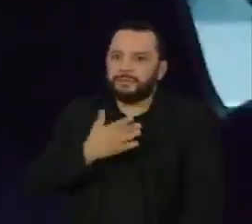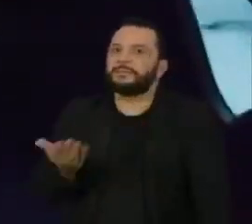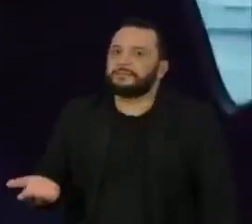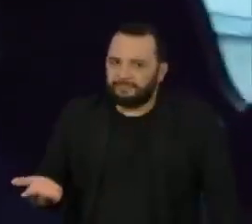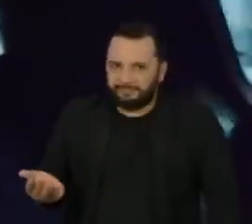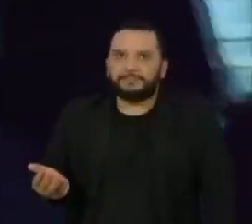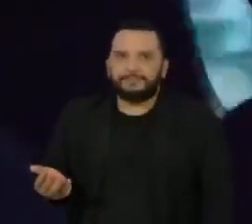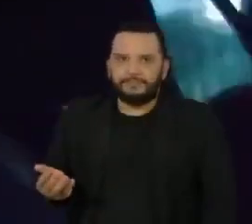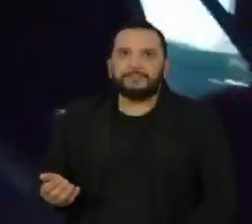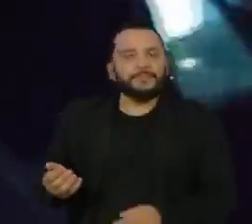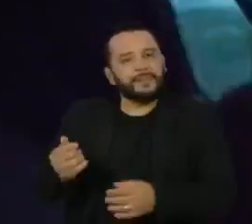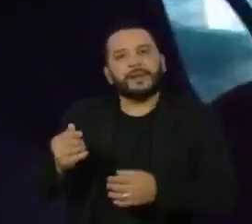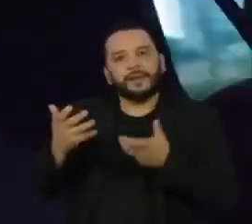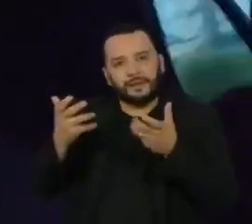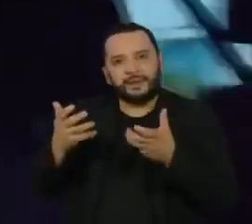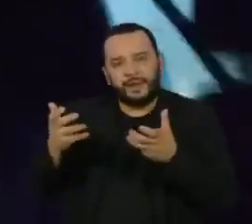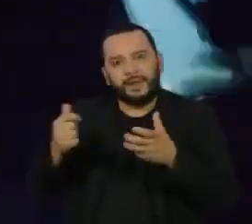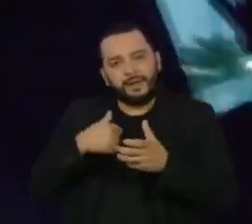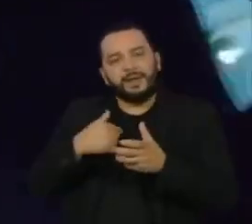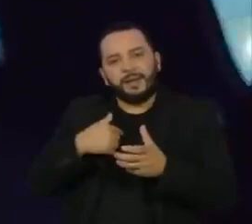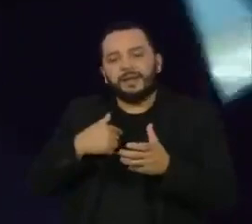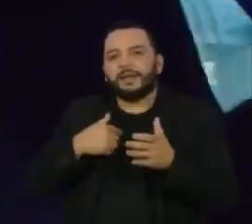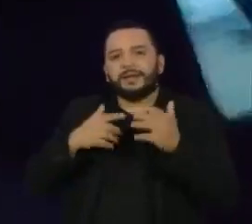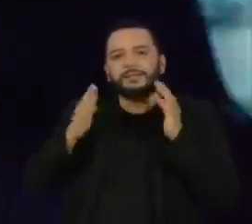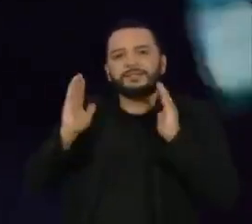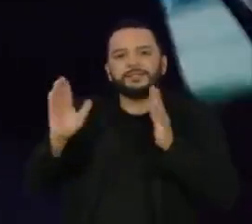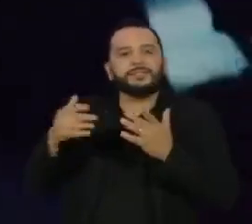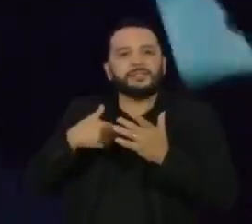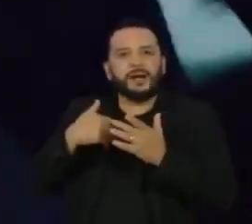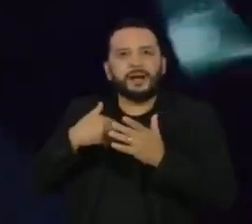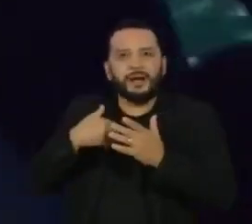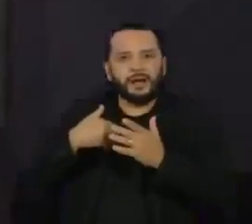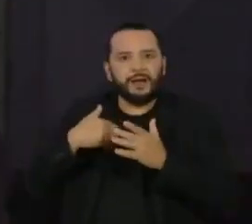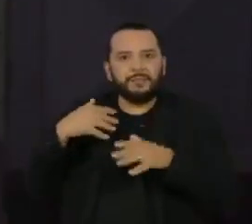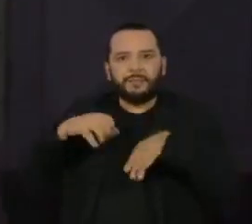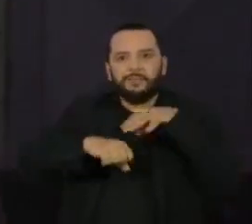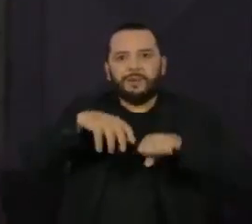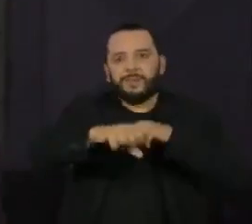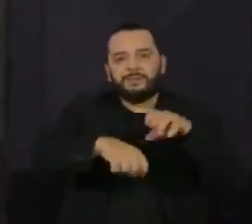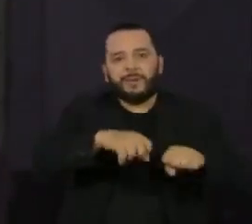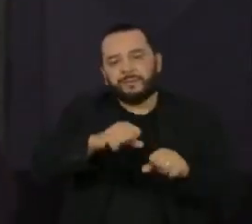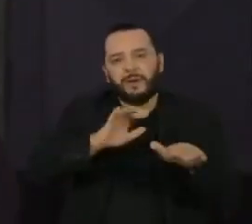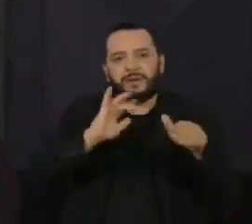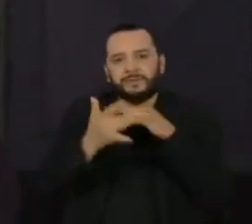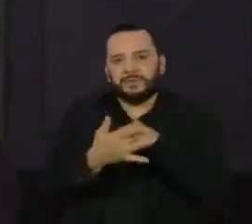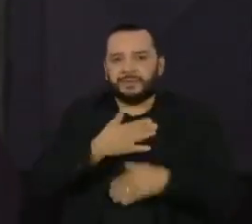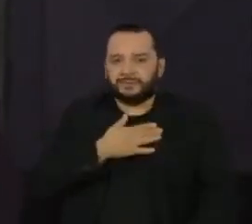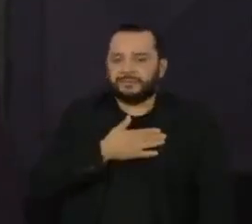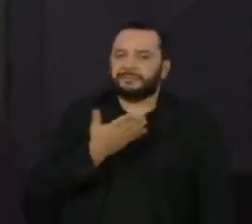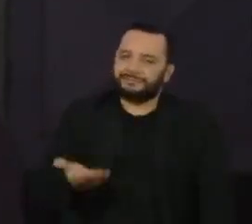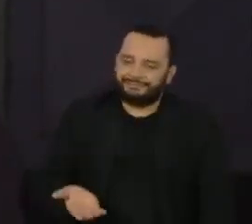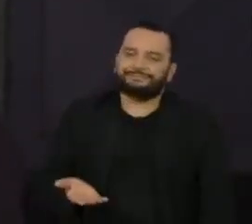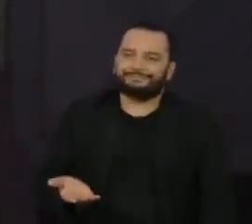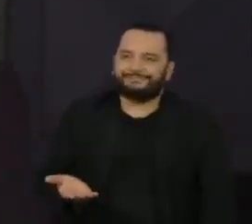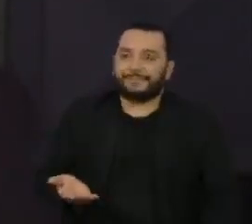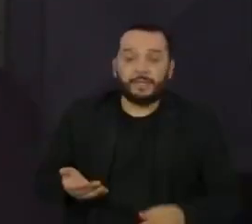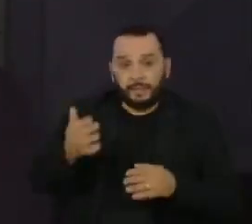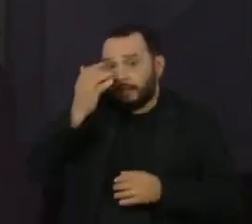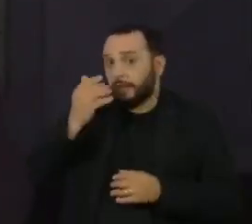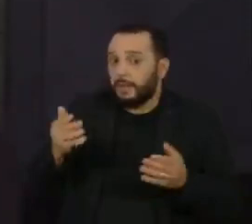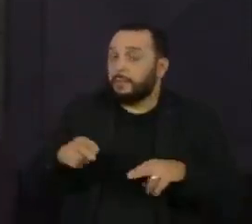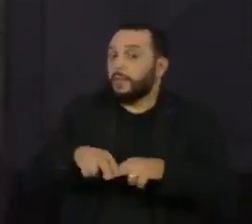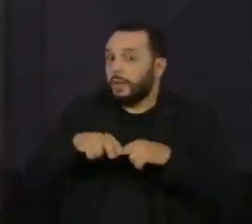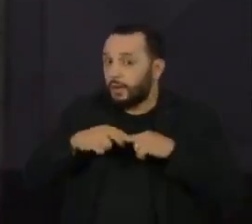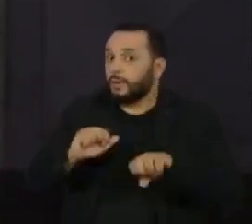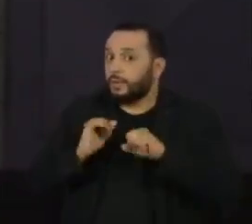me caçar de algumas no âmbito social. A pandemia ampliou o número de usuários de